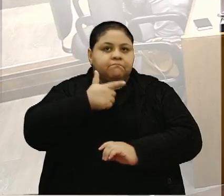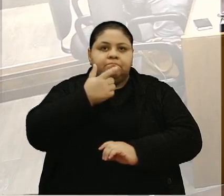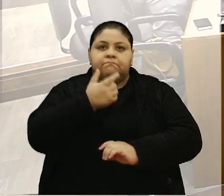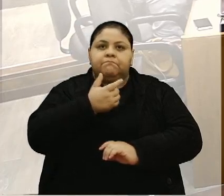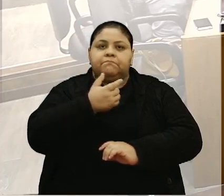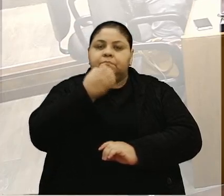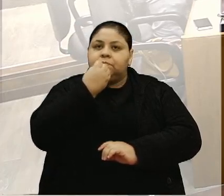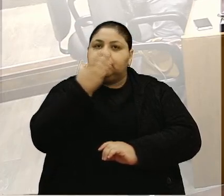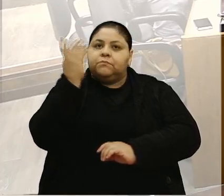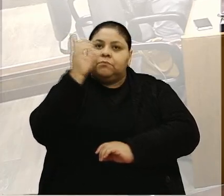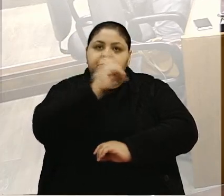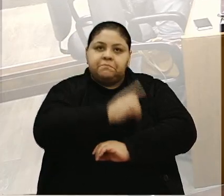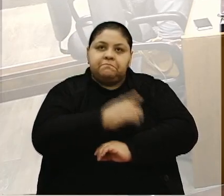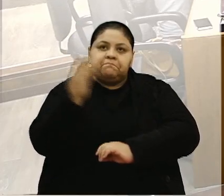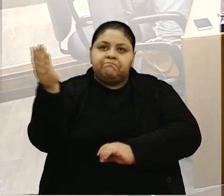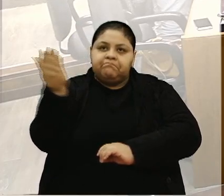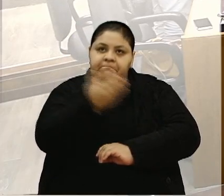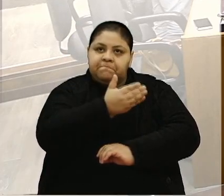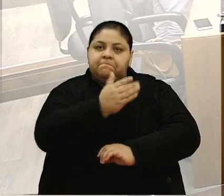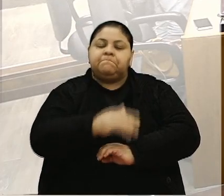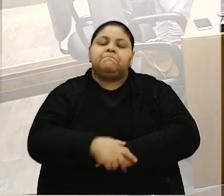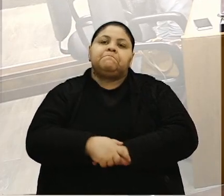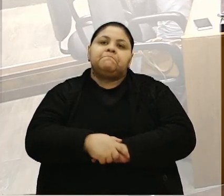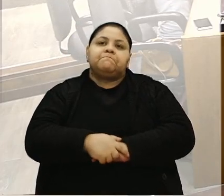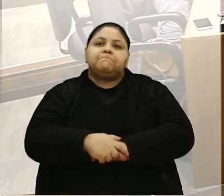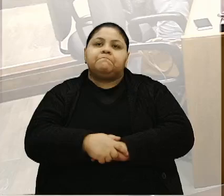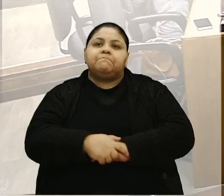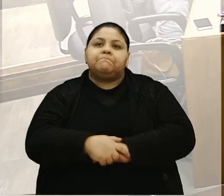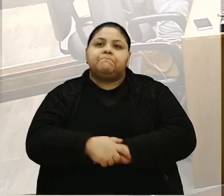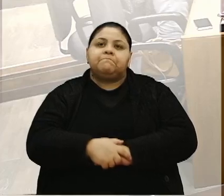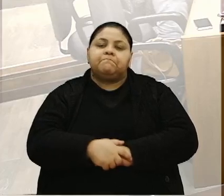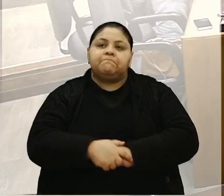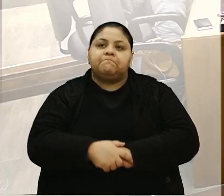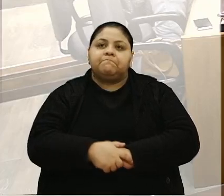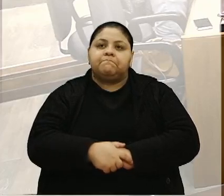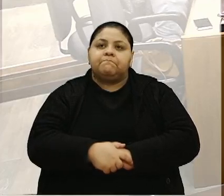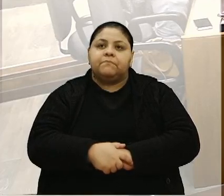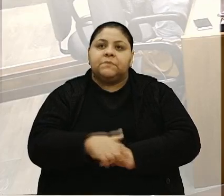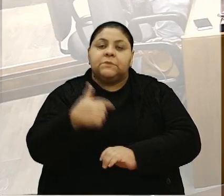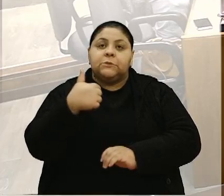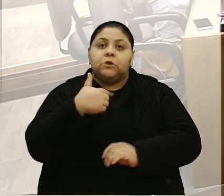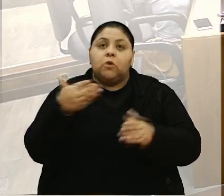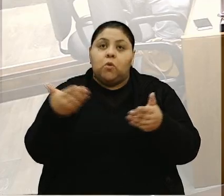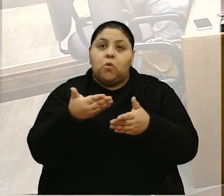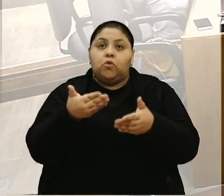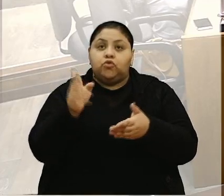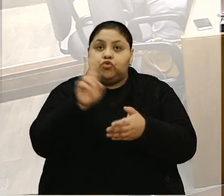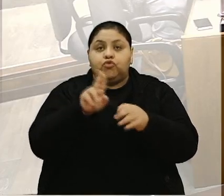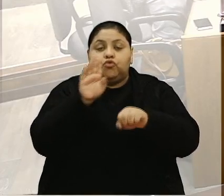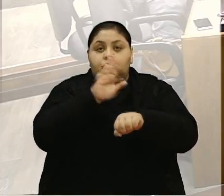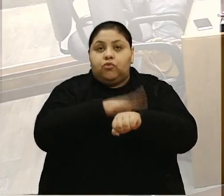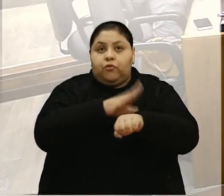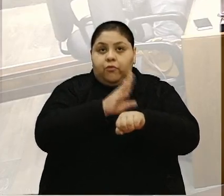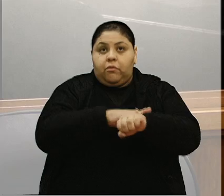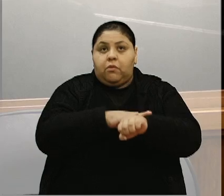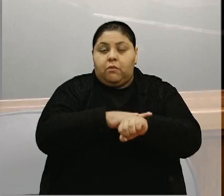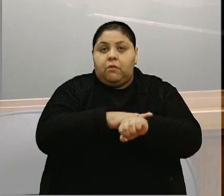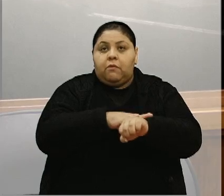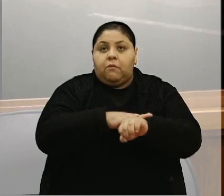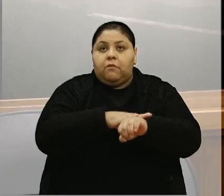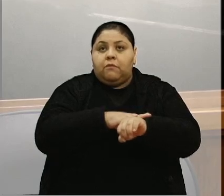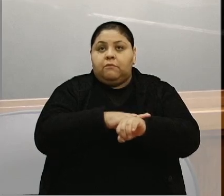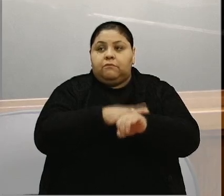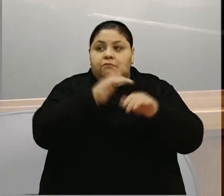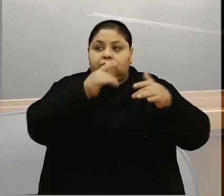presidente Marisol, colegas vereadores, vereadoras, as pessoas que nos acompanham aqui. Eu utilizo esse tempo para fazer um voto, prestando